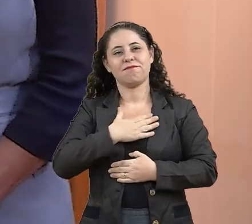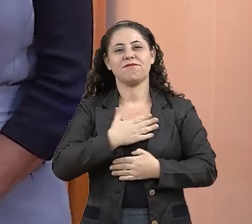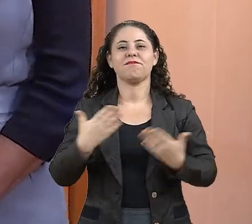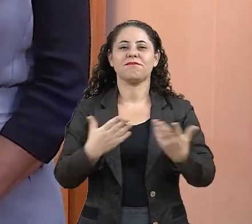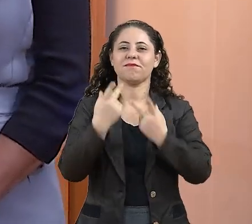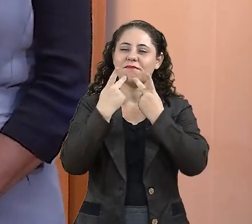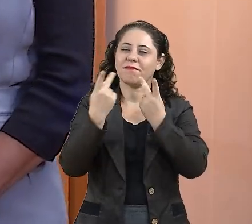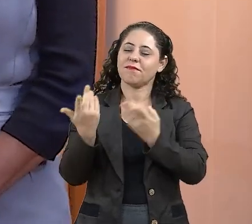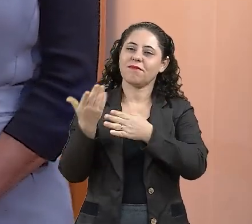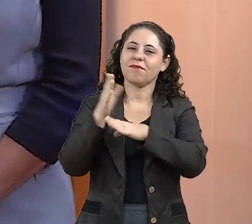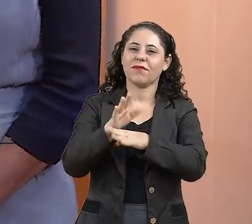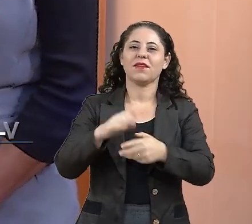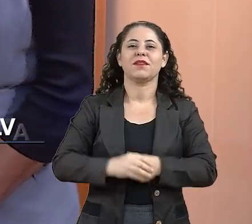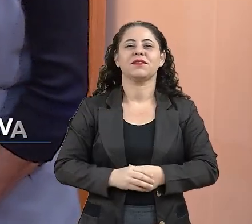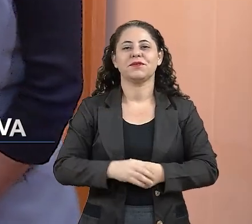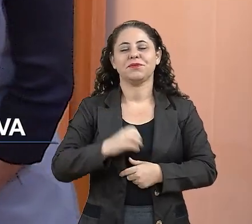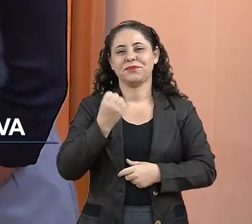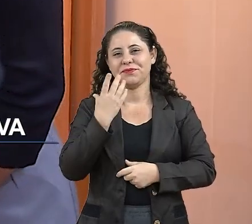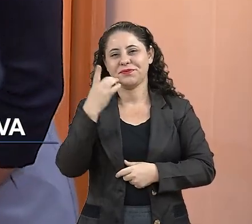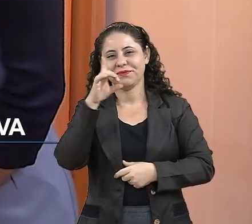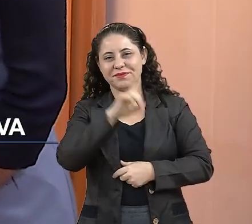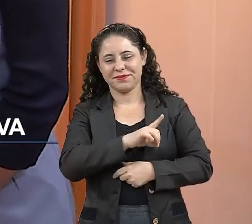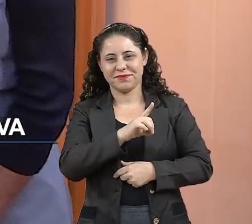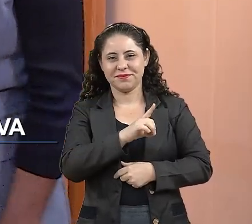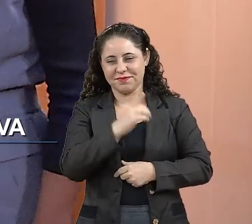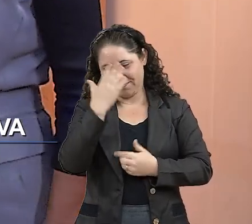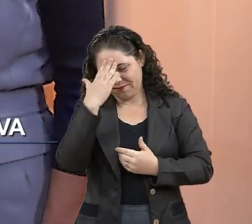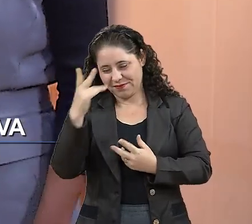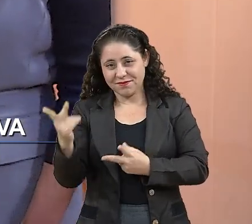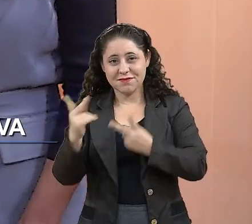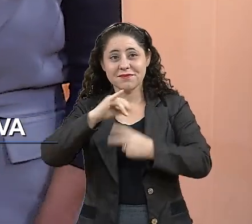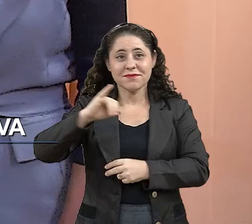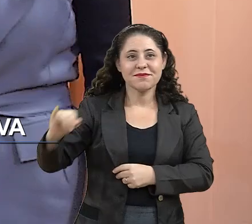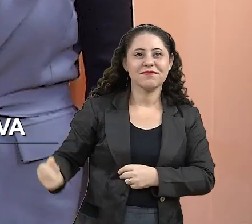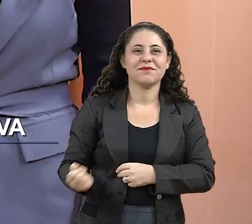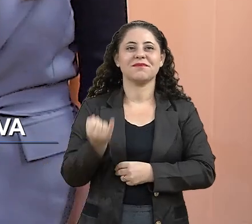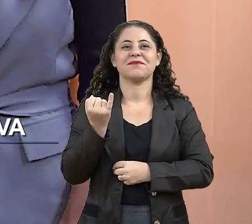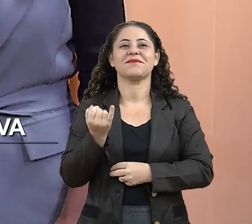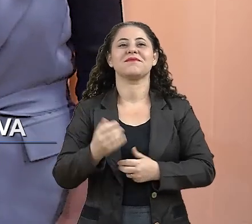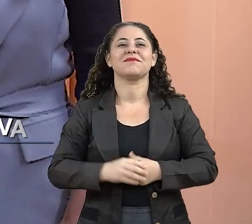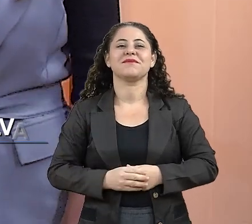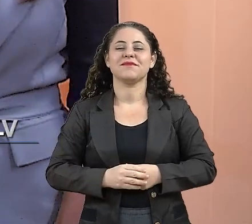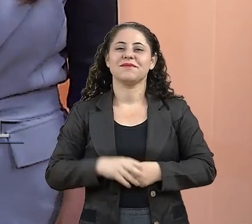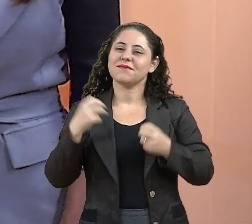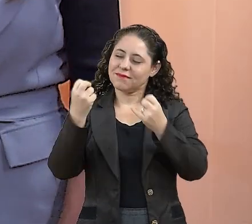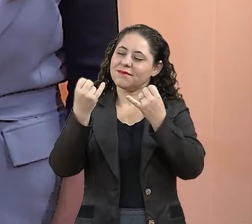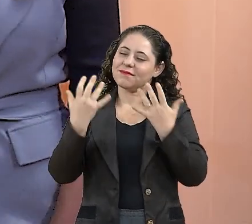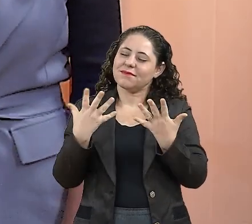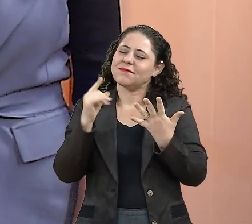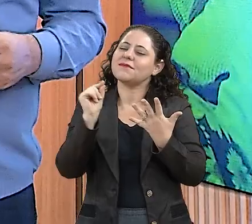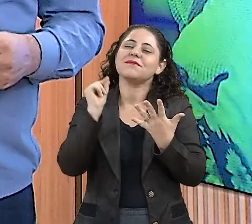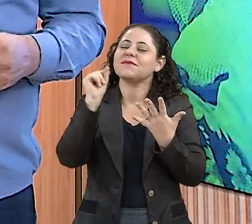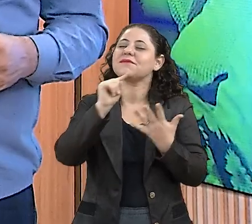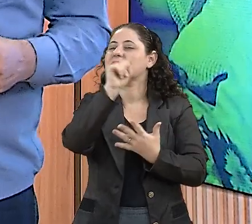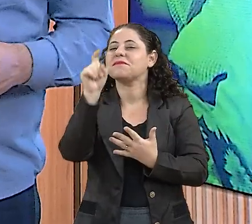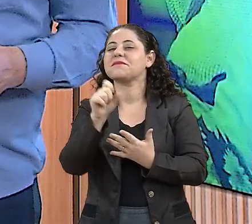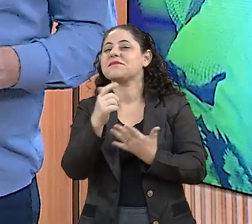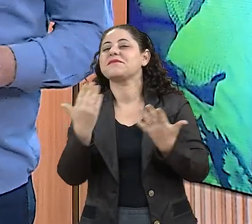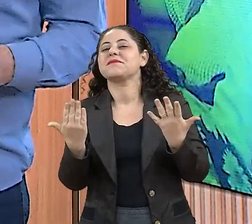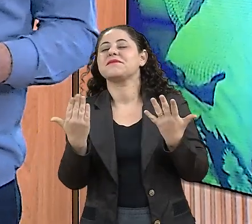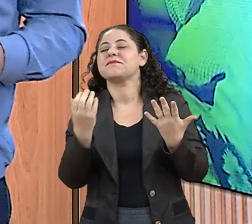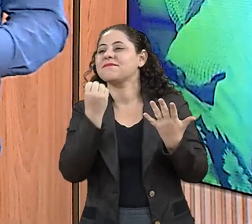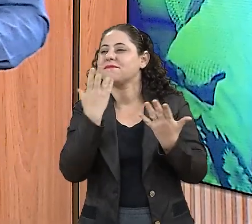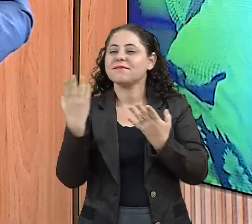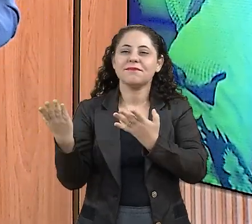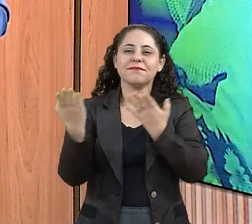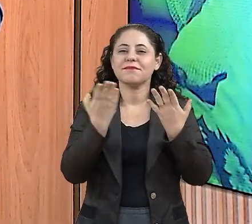colaborar. Bom dia e também muito obrigada pelo convite, pela oportunidade de poder explicar sobre essa questão. Sejam sempre muito